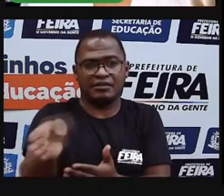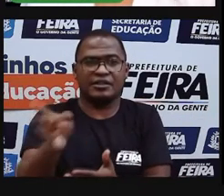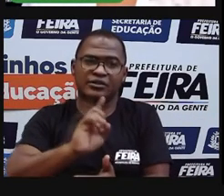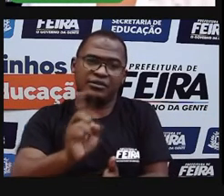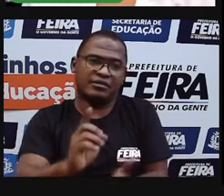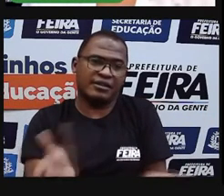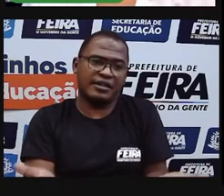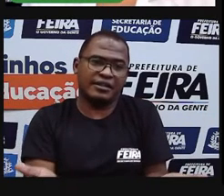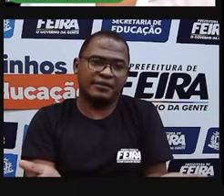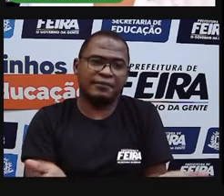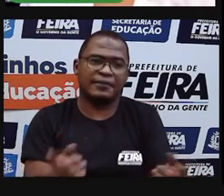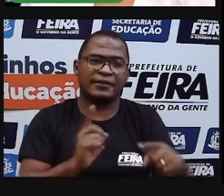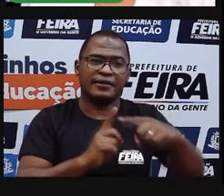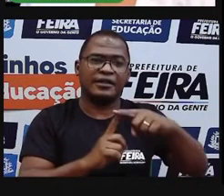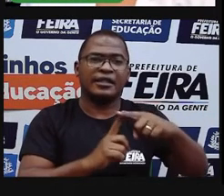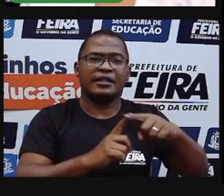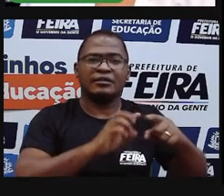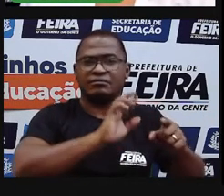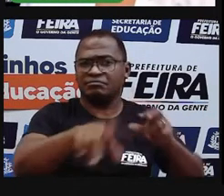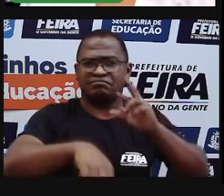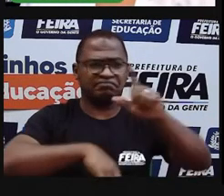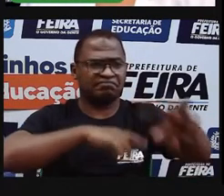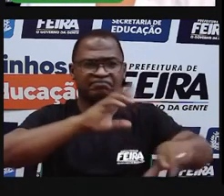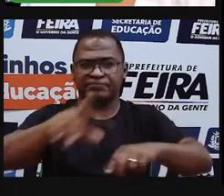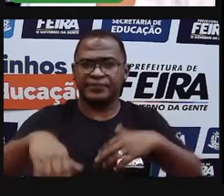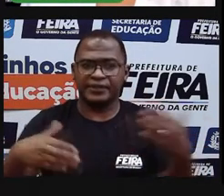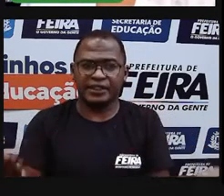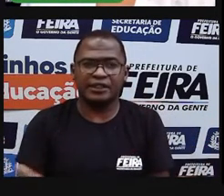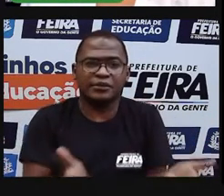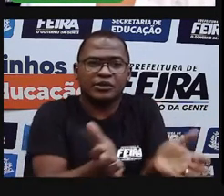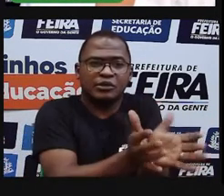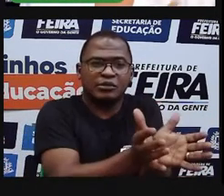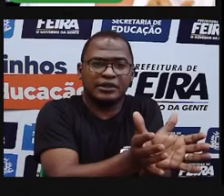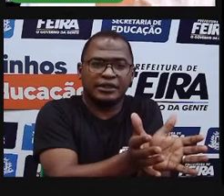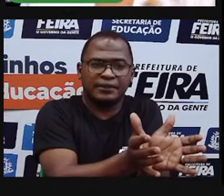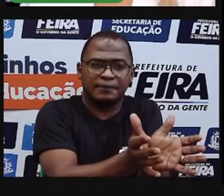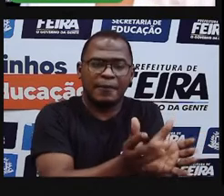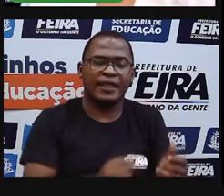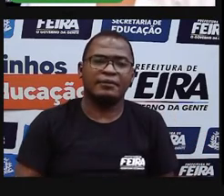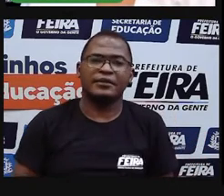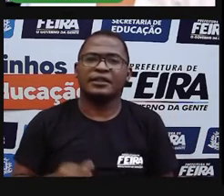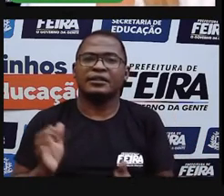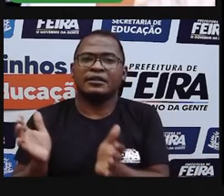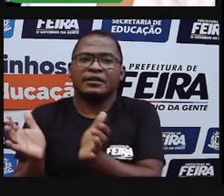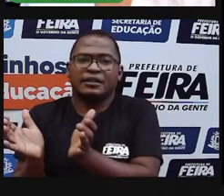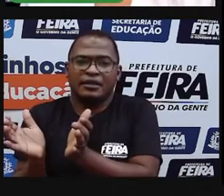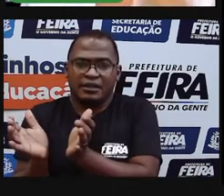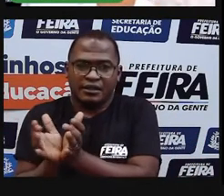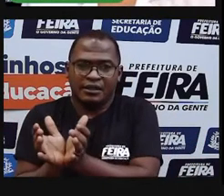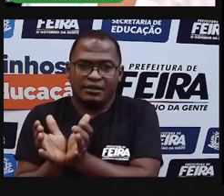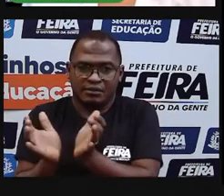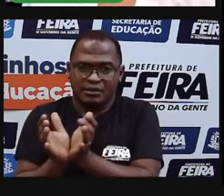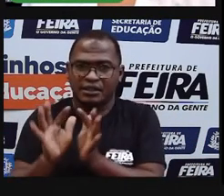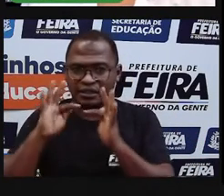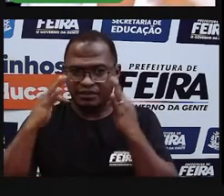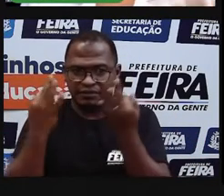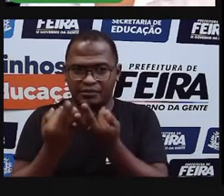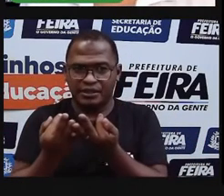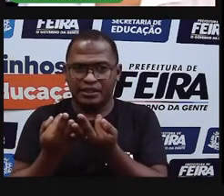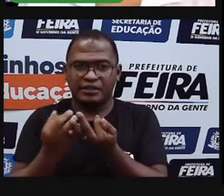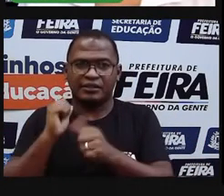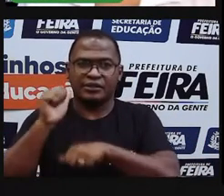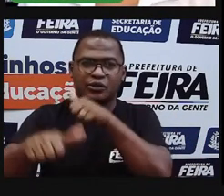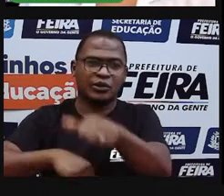participar de comunidade de igreja. Então, a gente tem essa opção. A família escola, a gente pode até mudar de escola, mas é muito difícil a gente poder